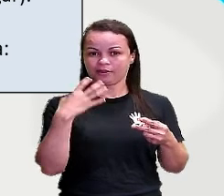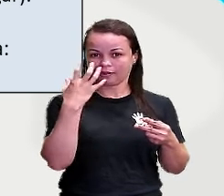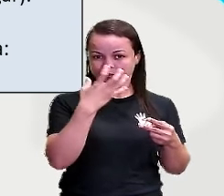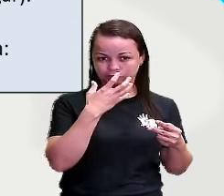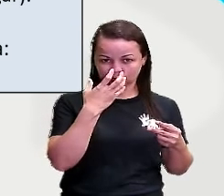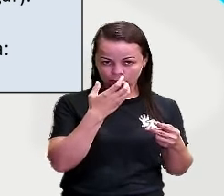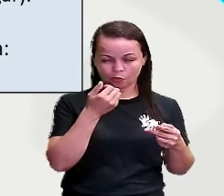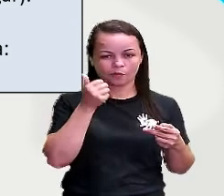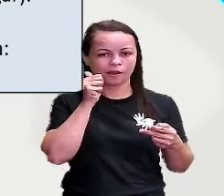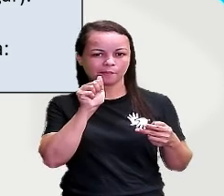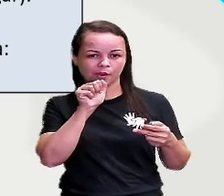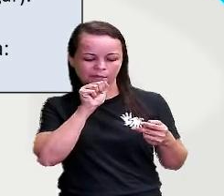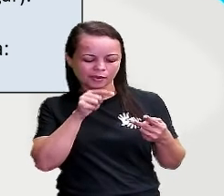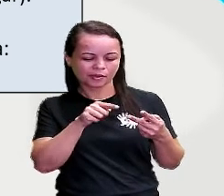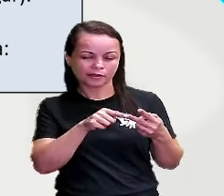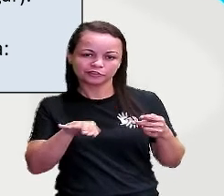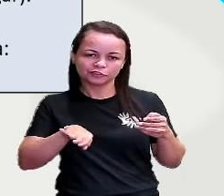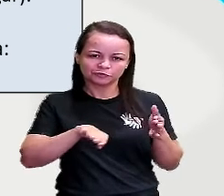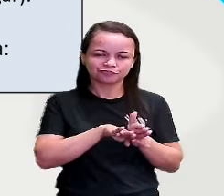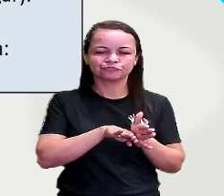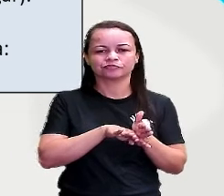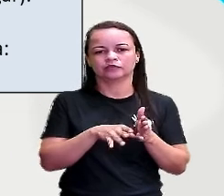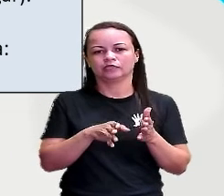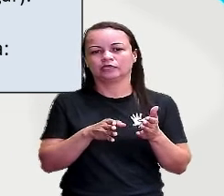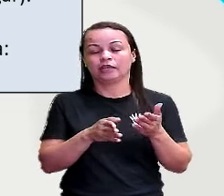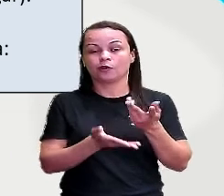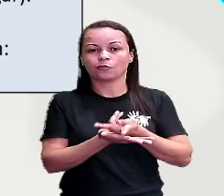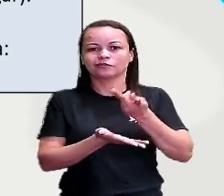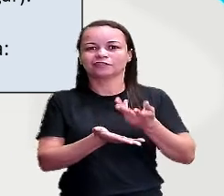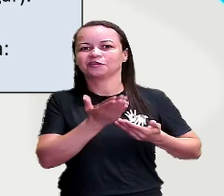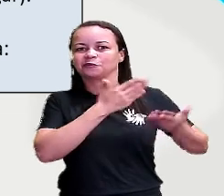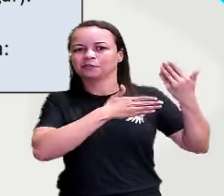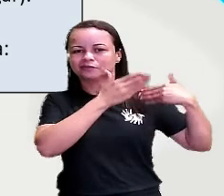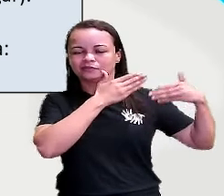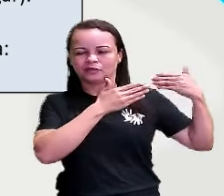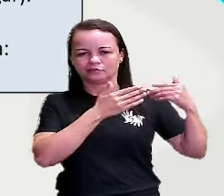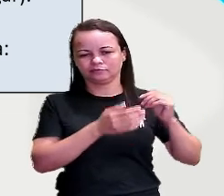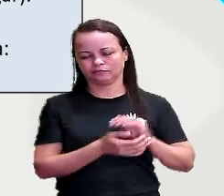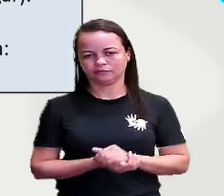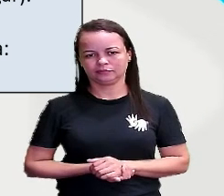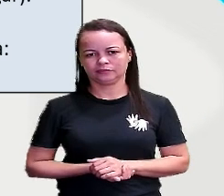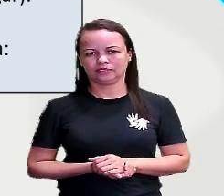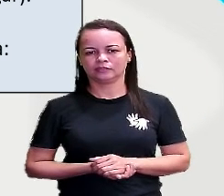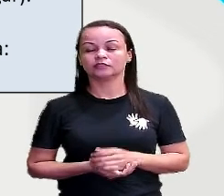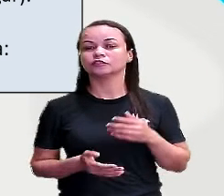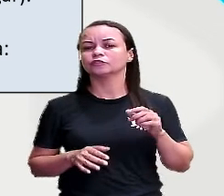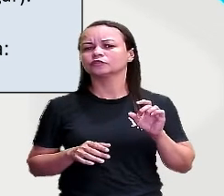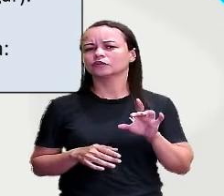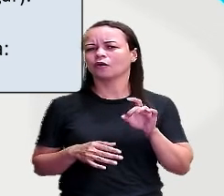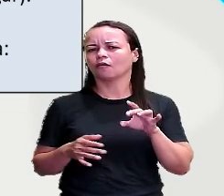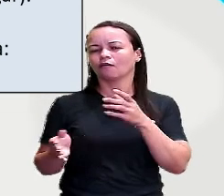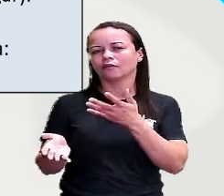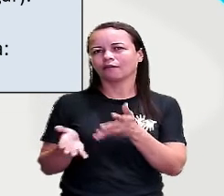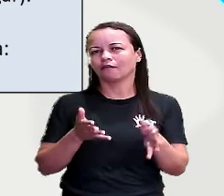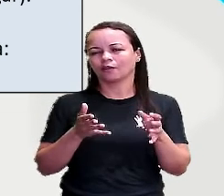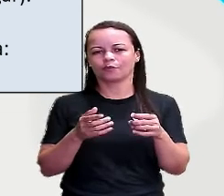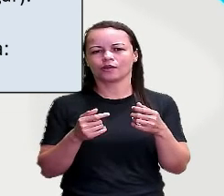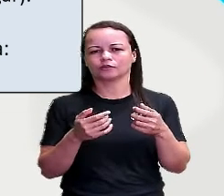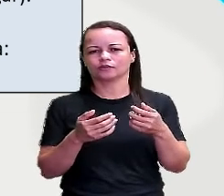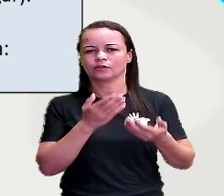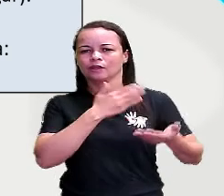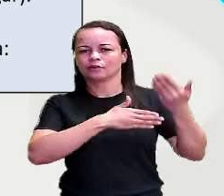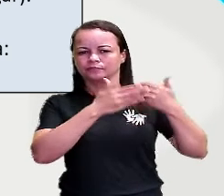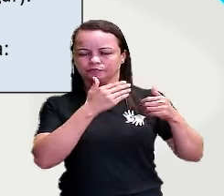ações que ocorreram no passado. Sendo que uma ação que já ocorria antes de outra ação no passado. Então,